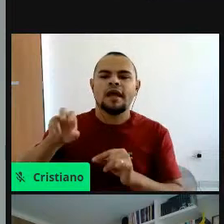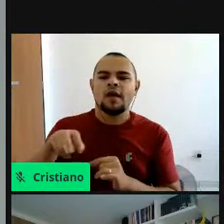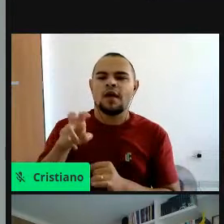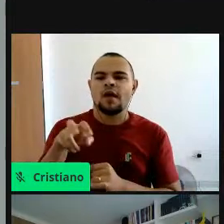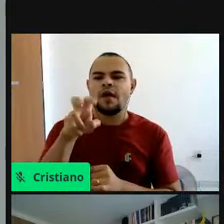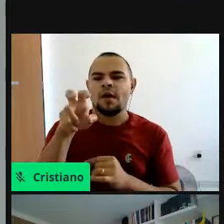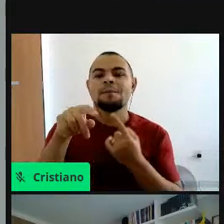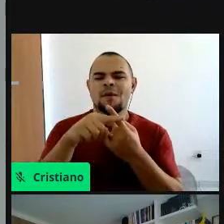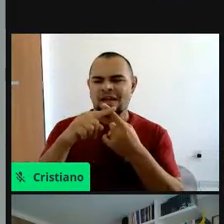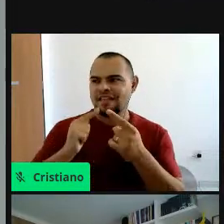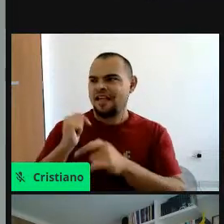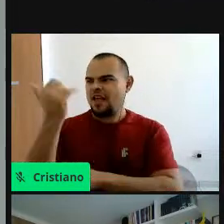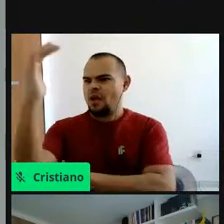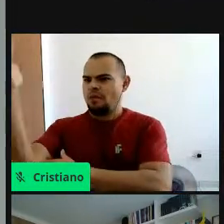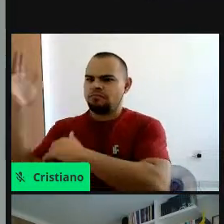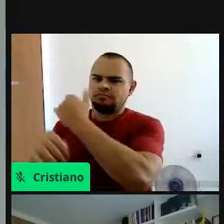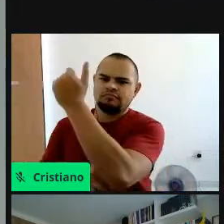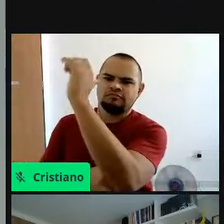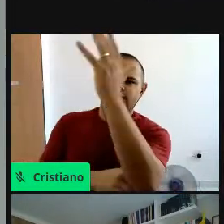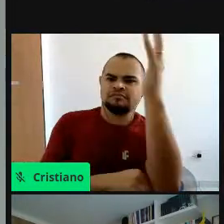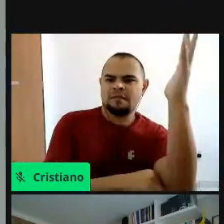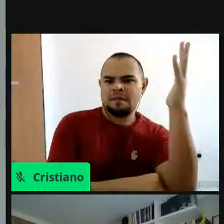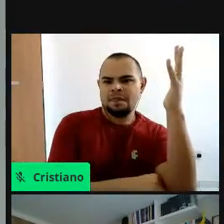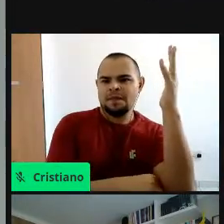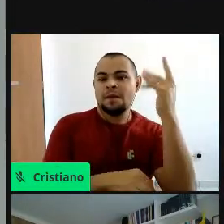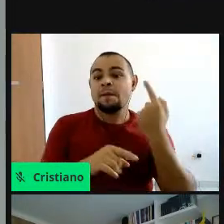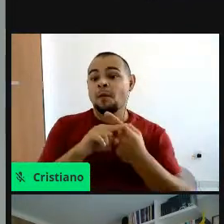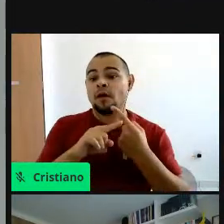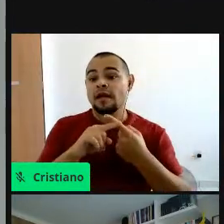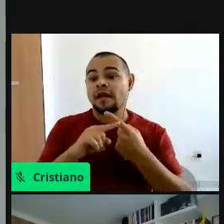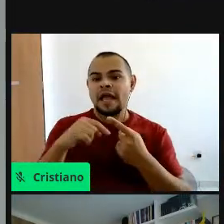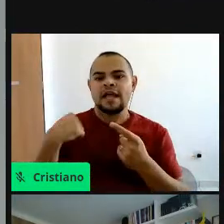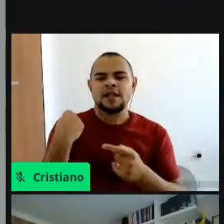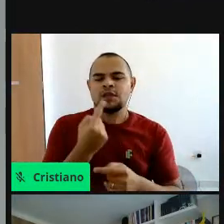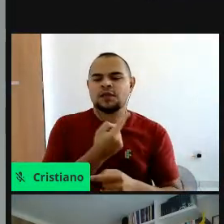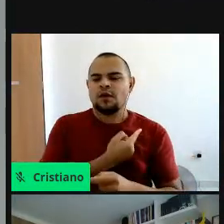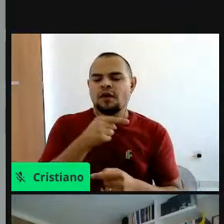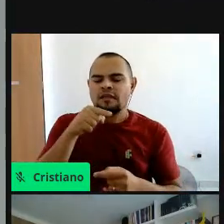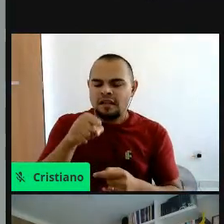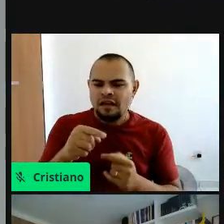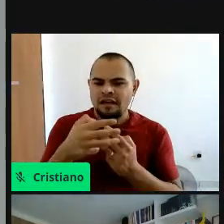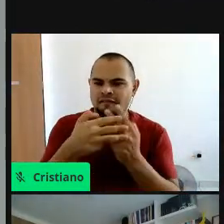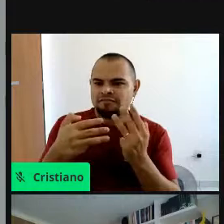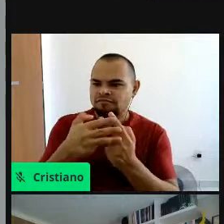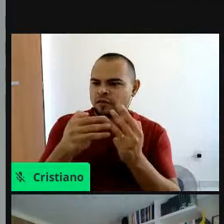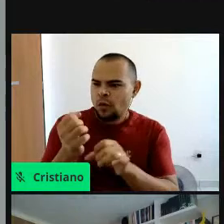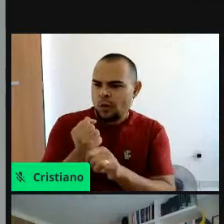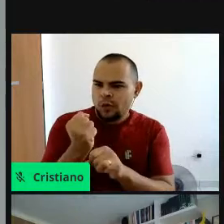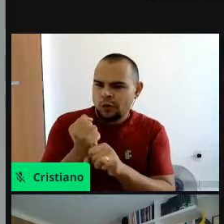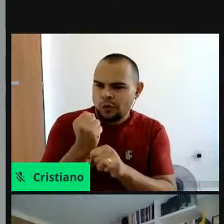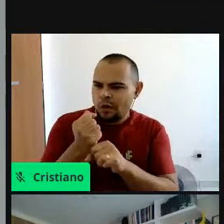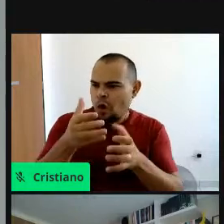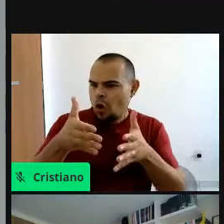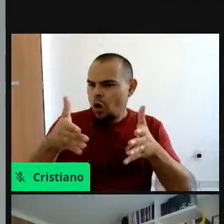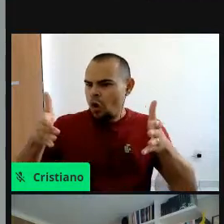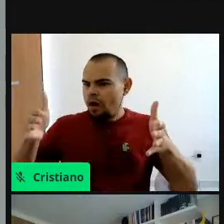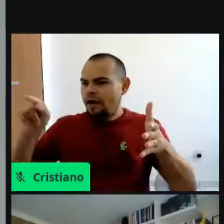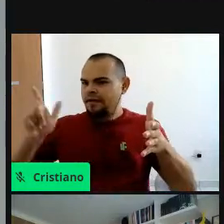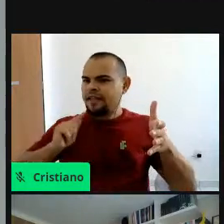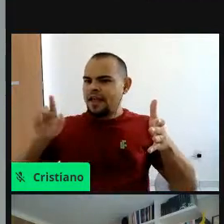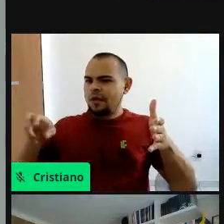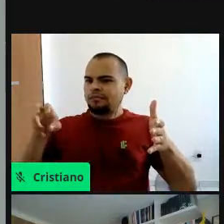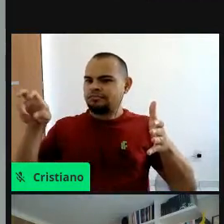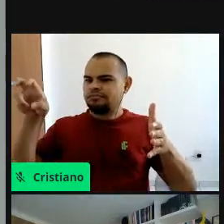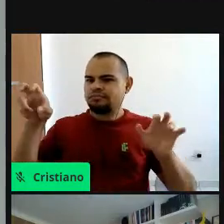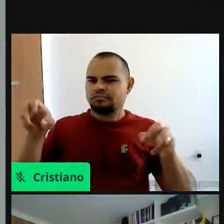mata, né, então, elas estão saindo, porque na verdade a gente que foi, né, que, que construiu lá, então, ali é o local delas, elas estão